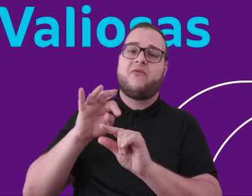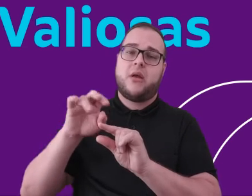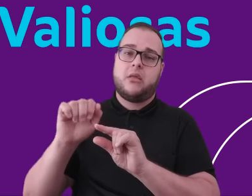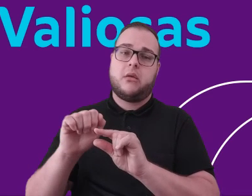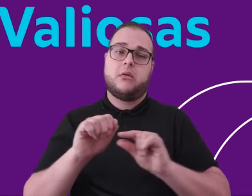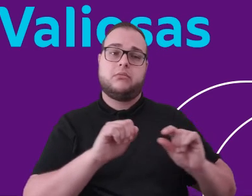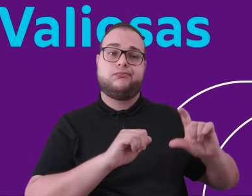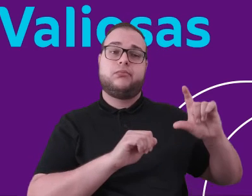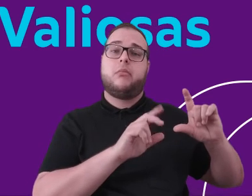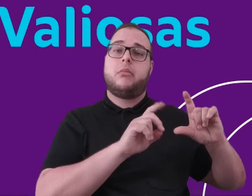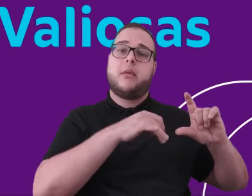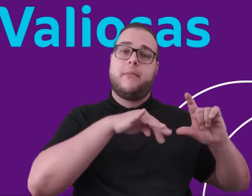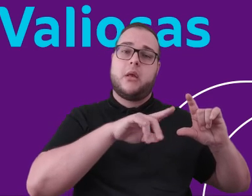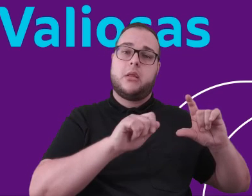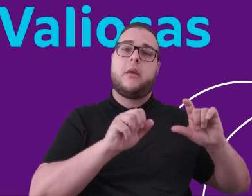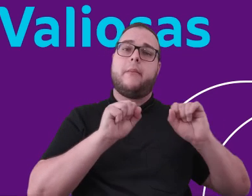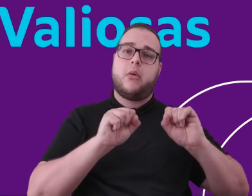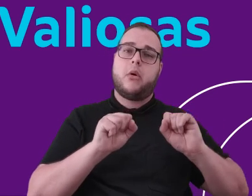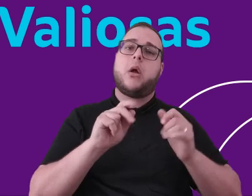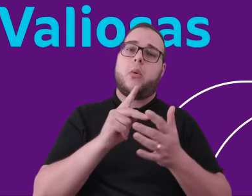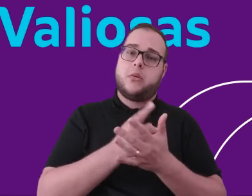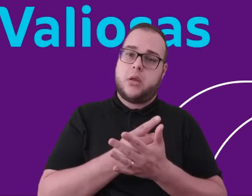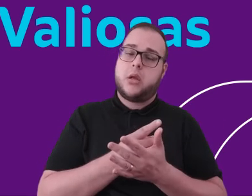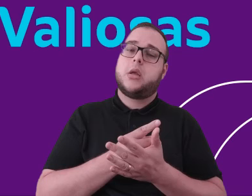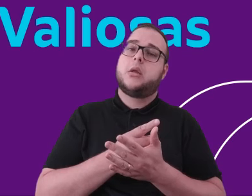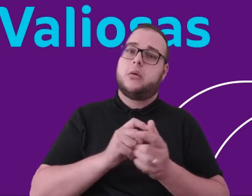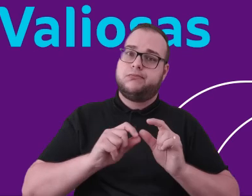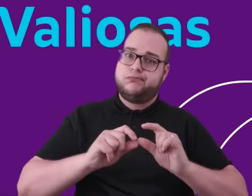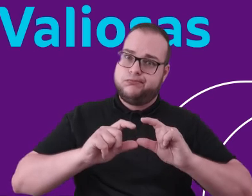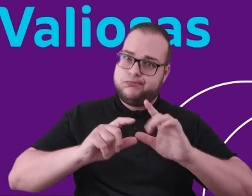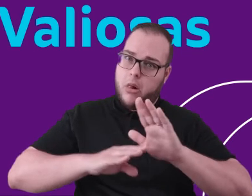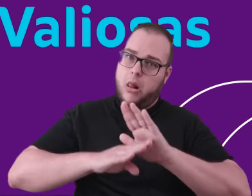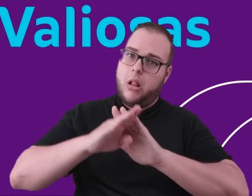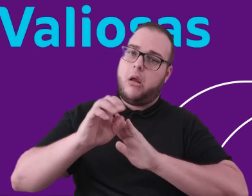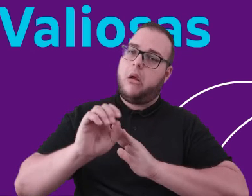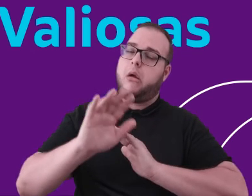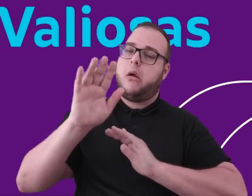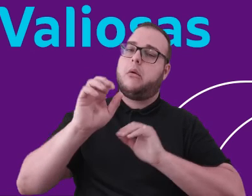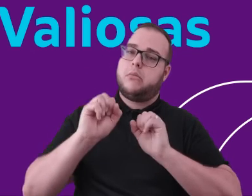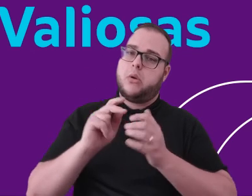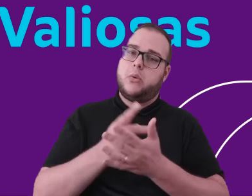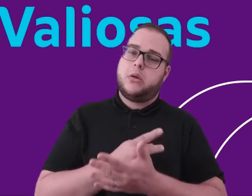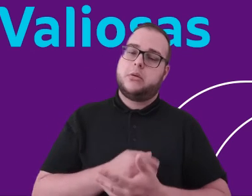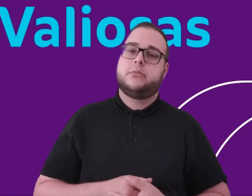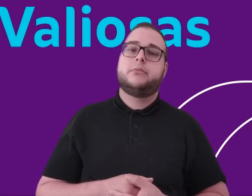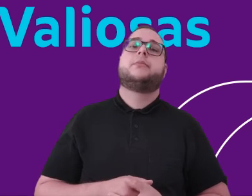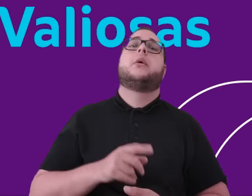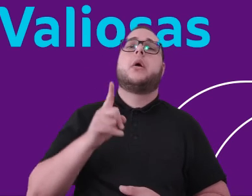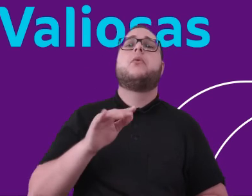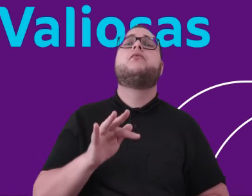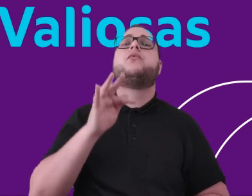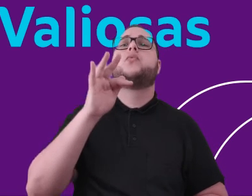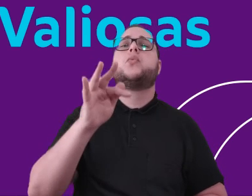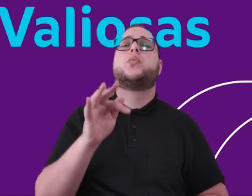potencialmente poderia puxar o preço do alumínio para patamares maiores. Falando brevemente agora sobre o futuro do alumínio, você já deve